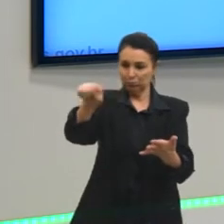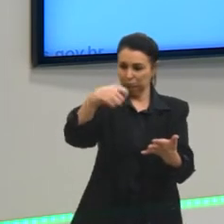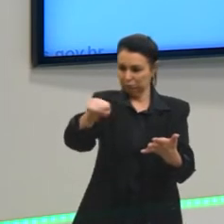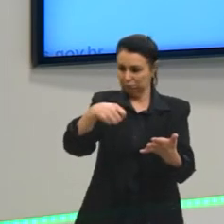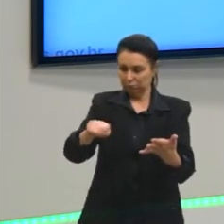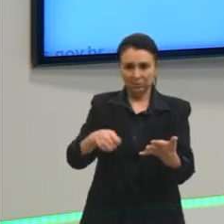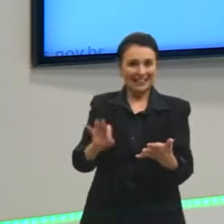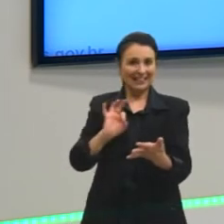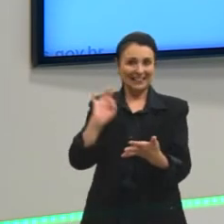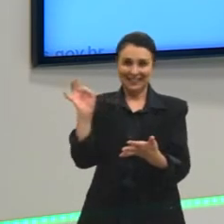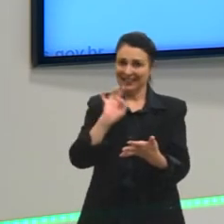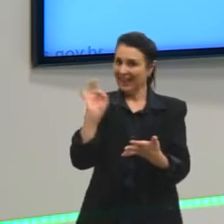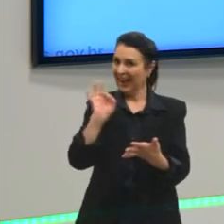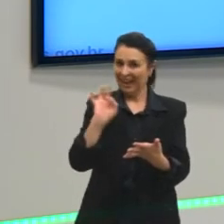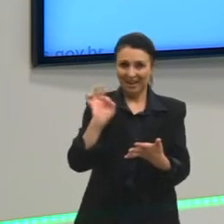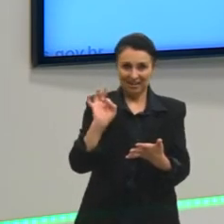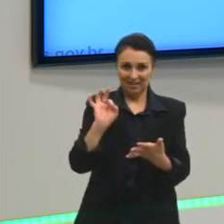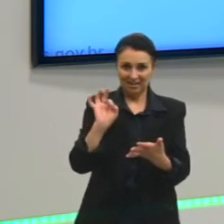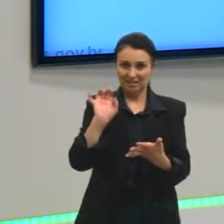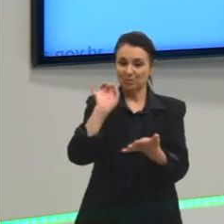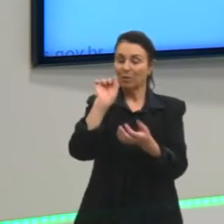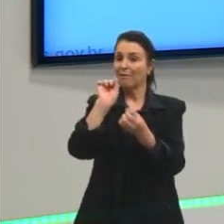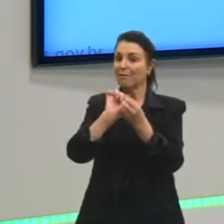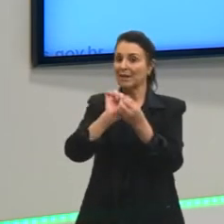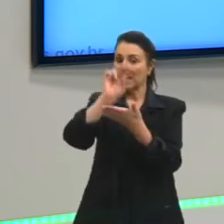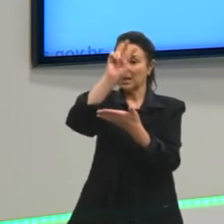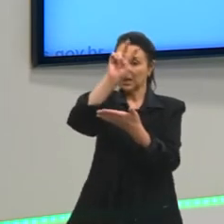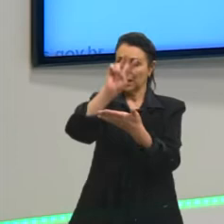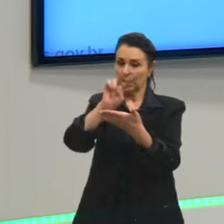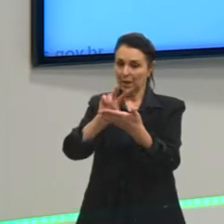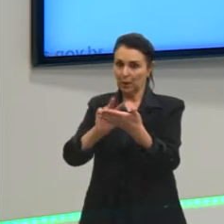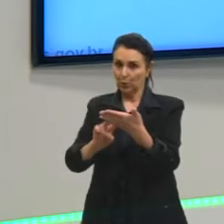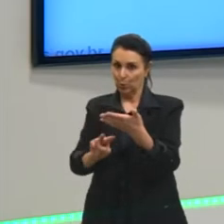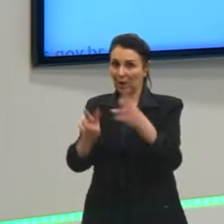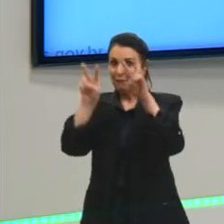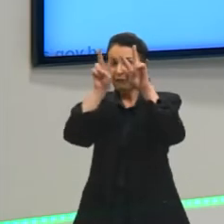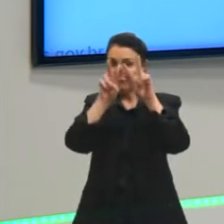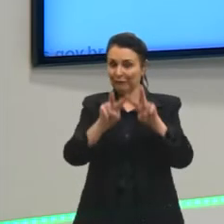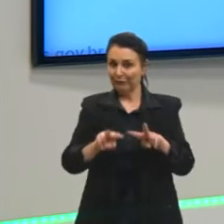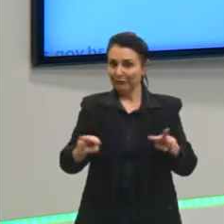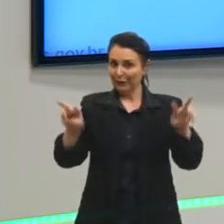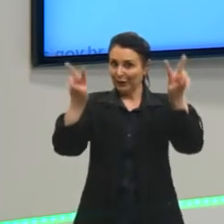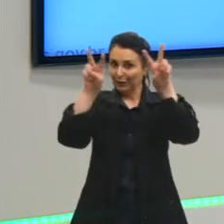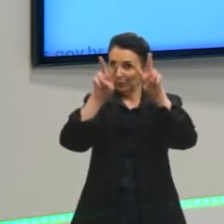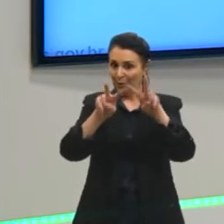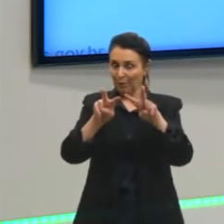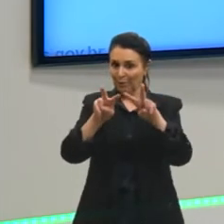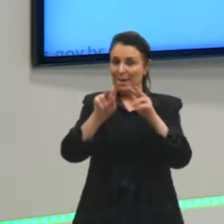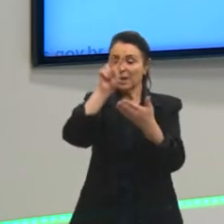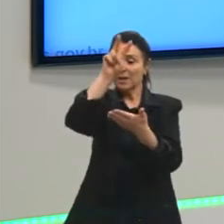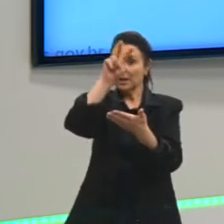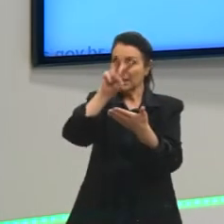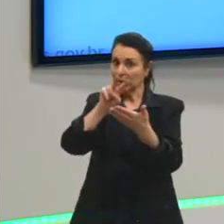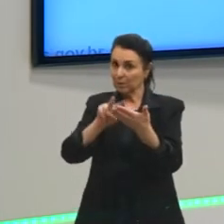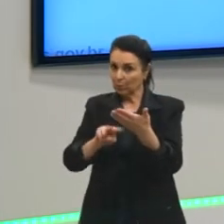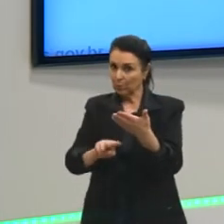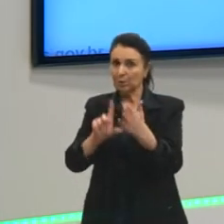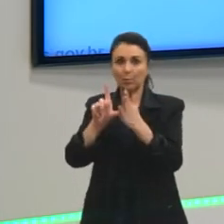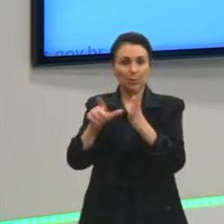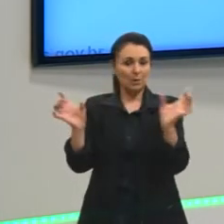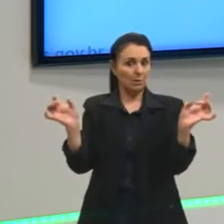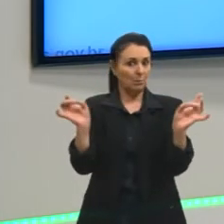Na correção do Enem é feita uma leitura de forma virtual, e essa leitura, depois que ela é